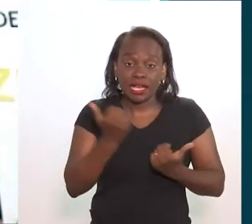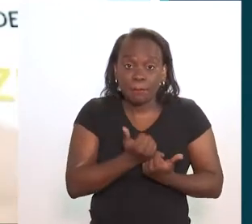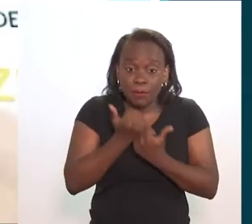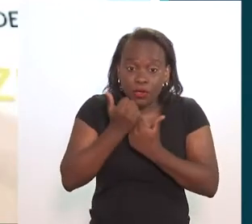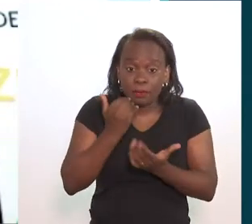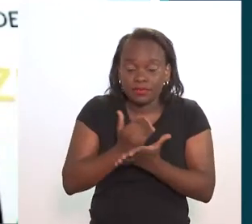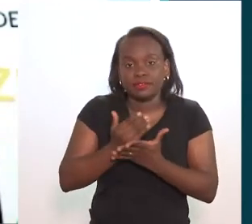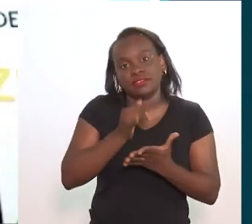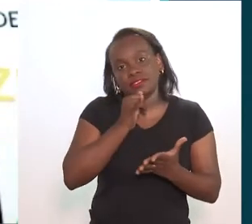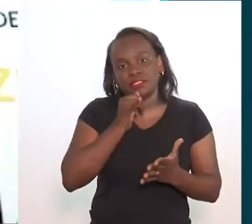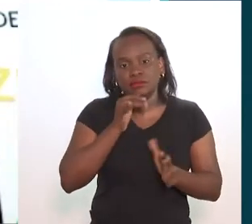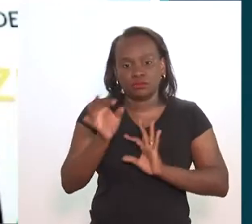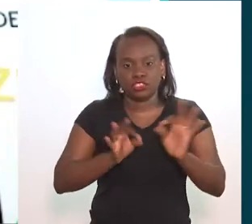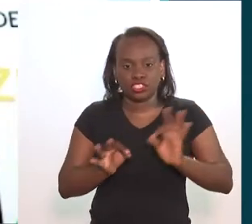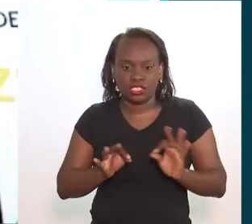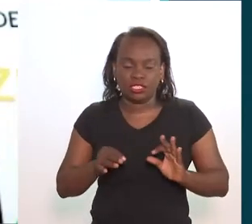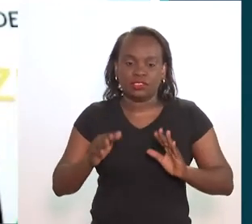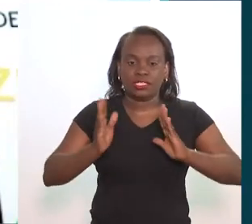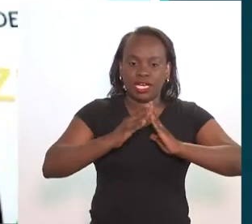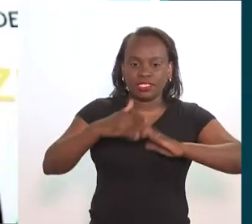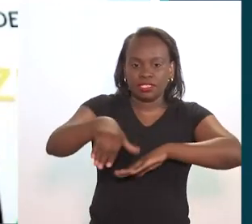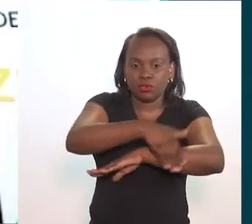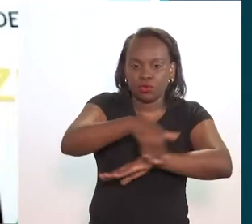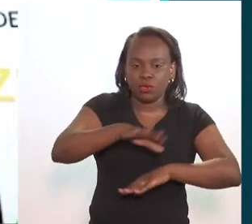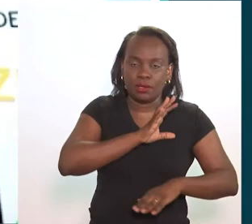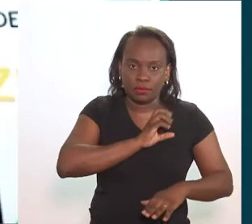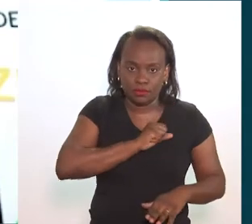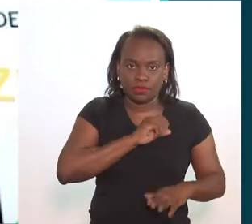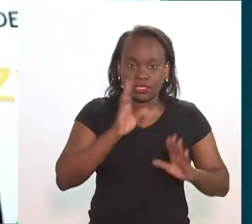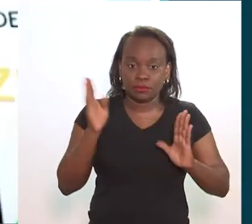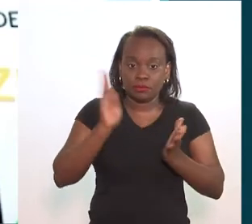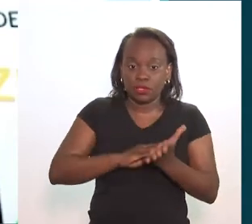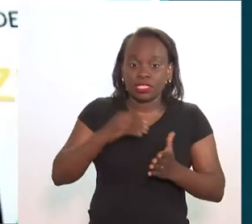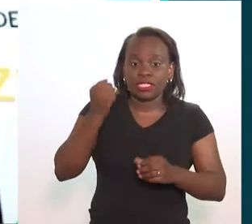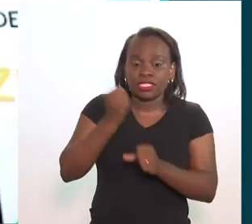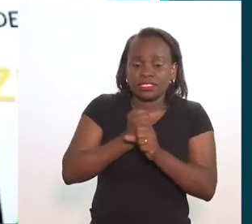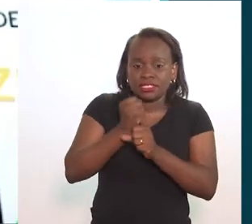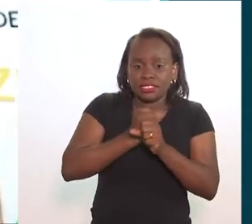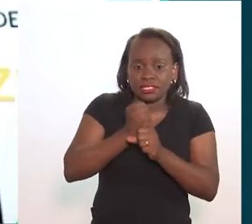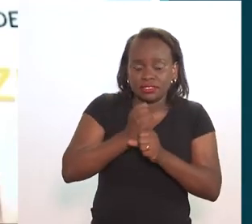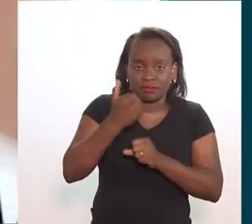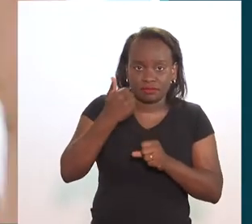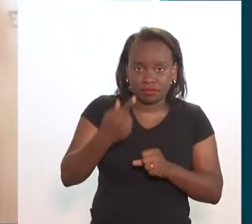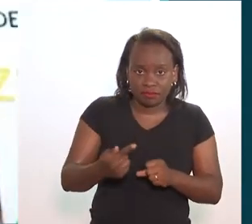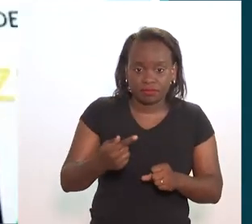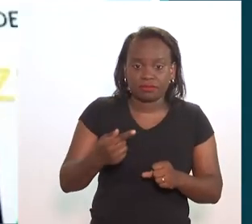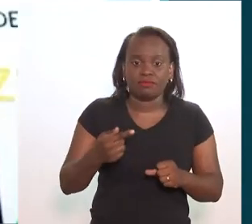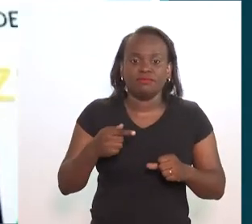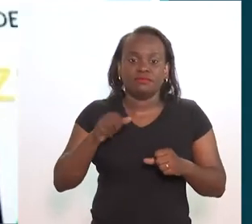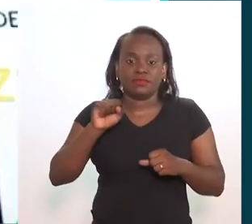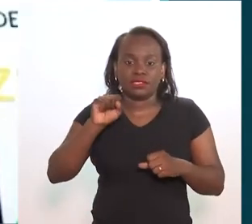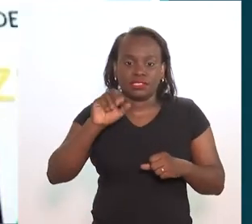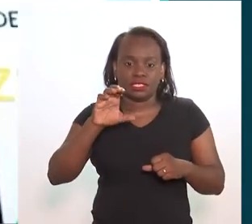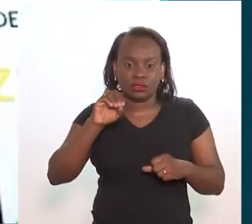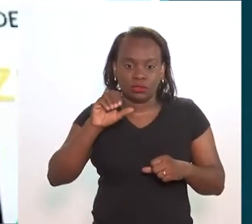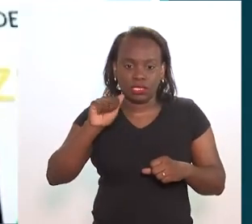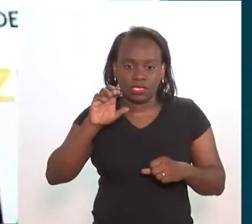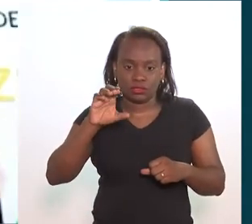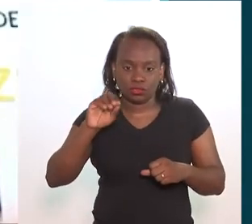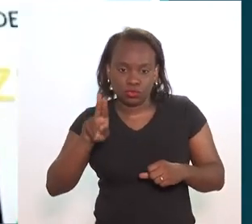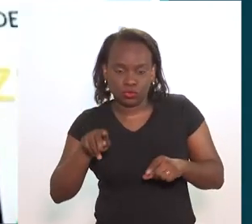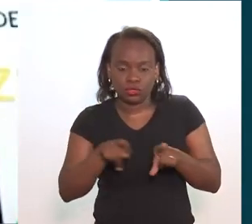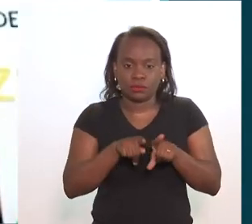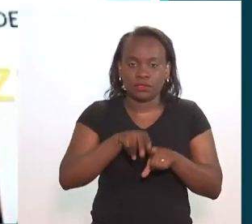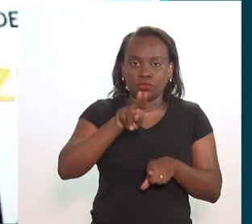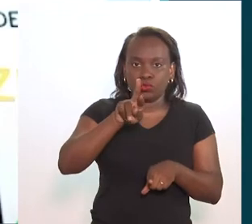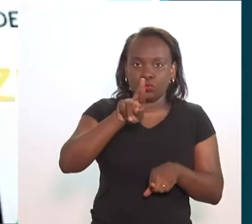né? Mas, se tivesse apoio, por exemplo, um projeto como a Casa da Rua do Amor, quando se instala há 17 anos entre